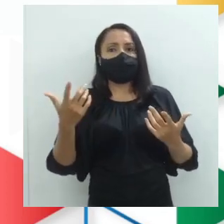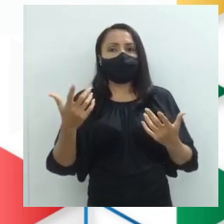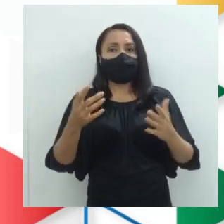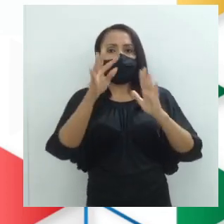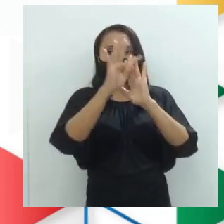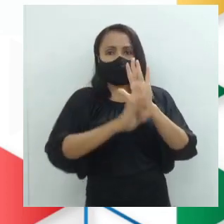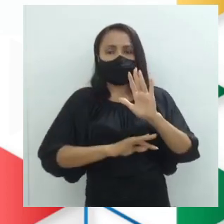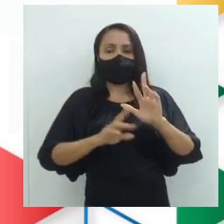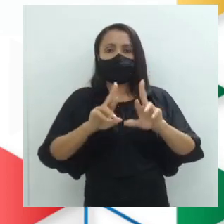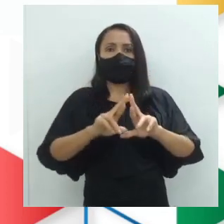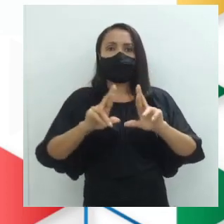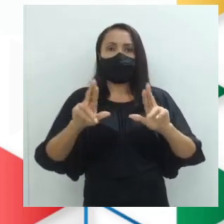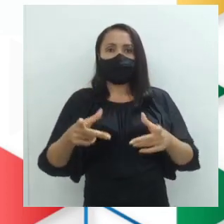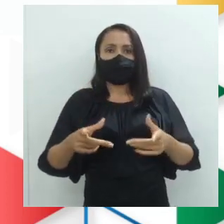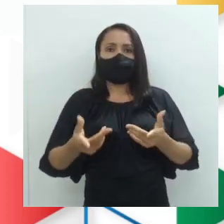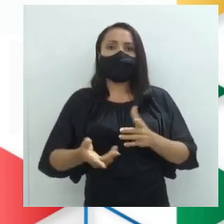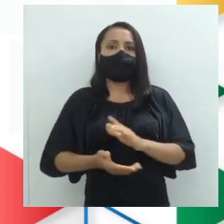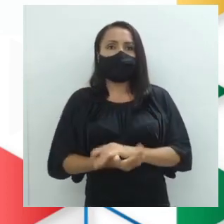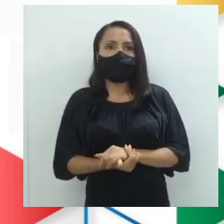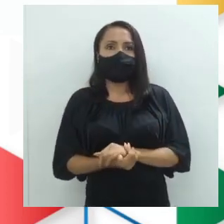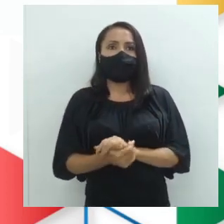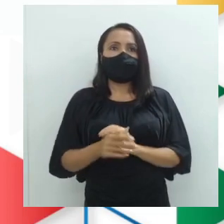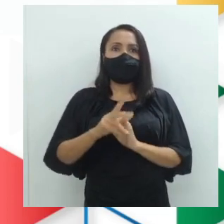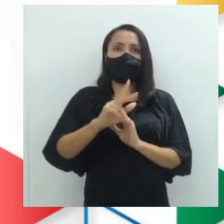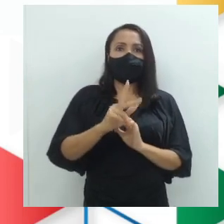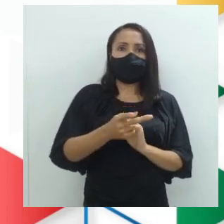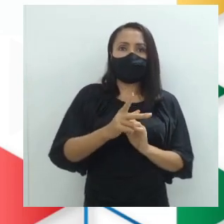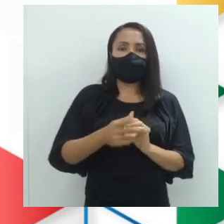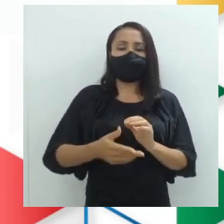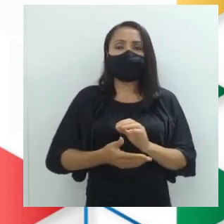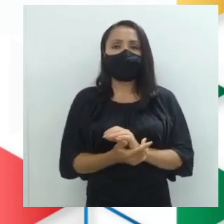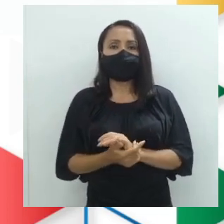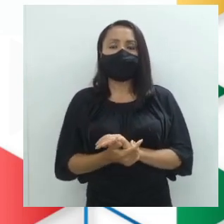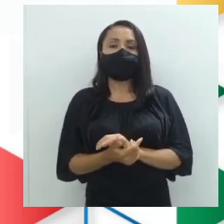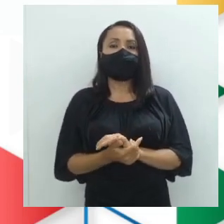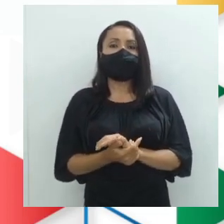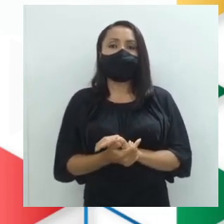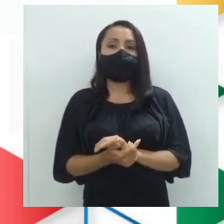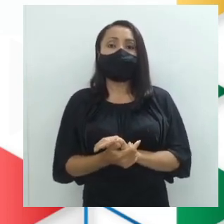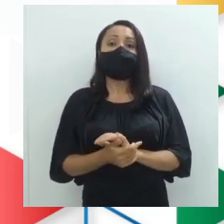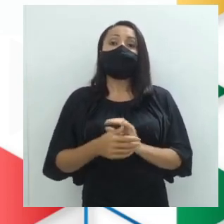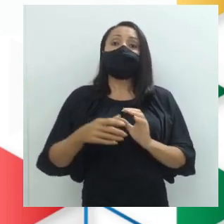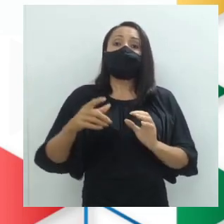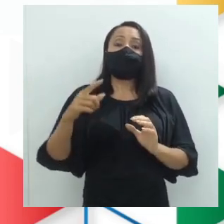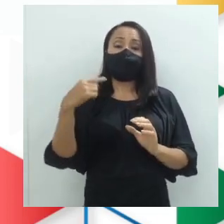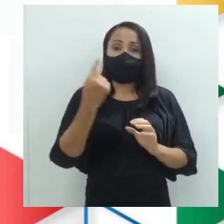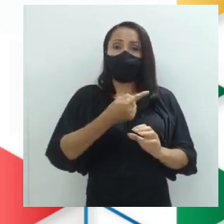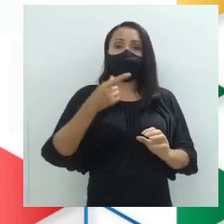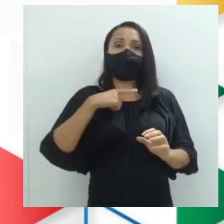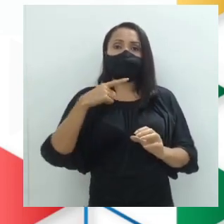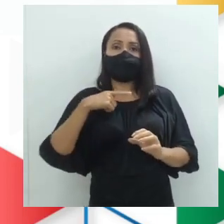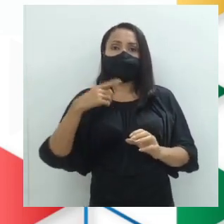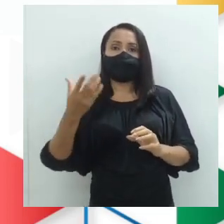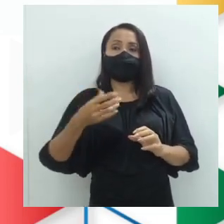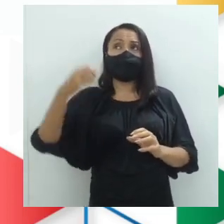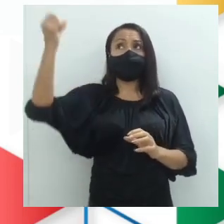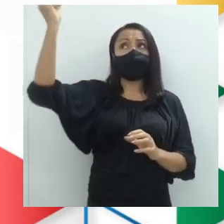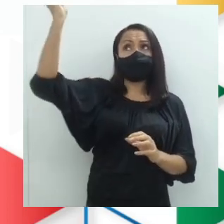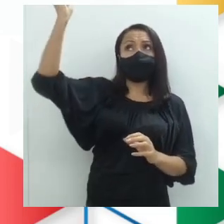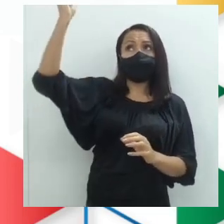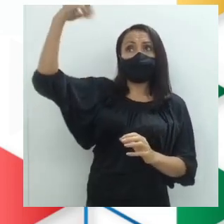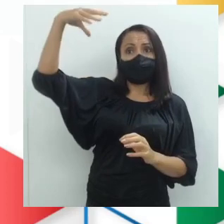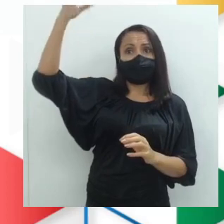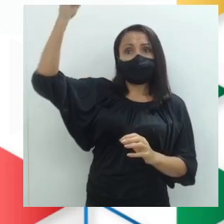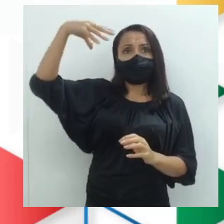de H. H é quem sabe o que é bom para a humanidade, segundo ele. E aqui nós temos o quê? Uma lâmpada formando um